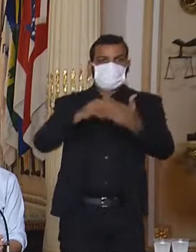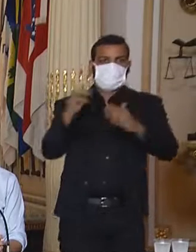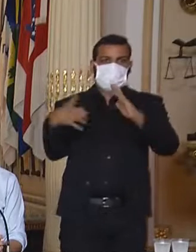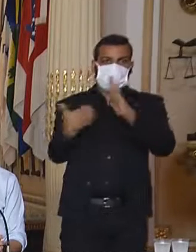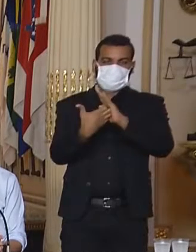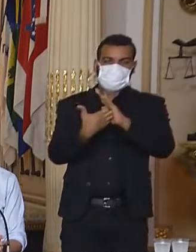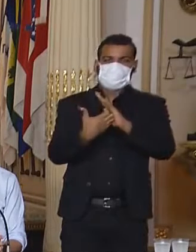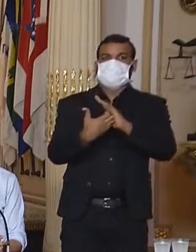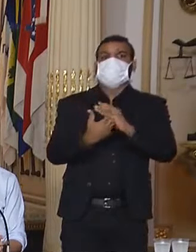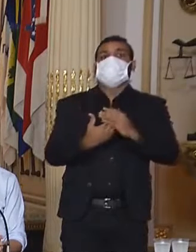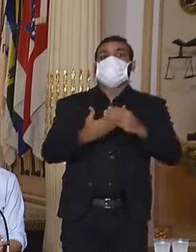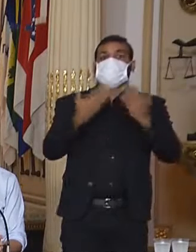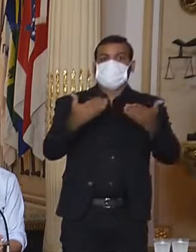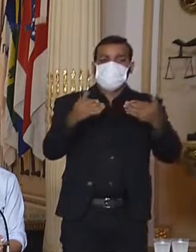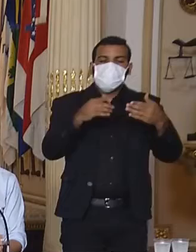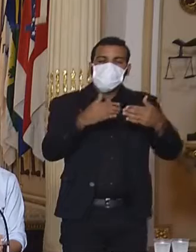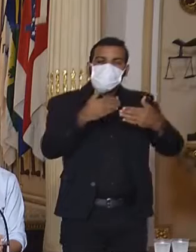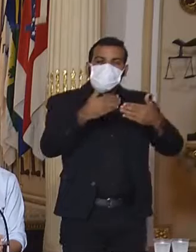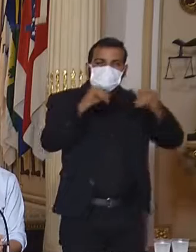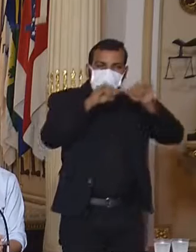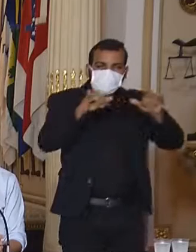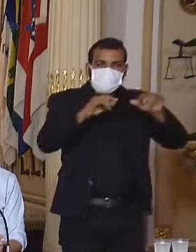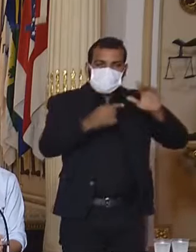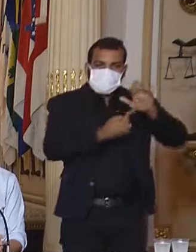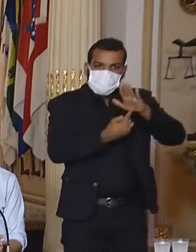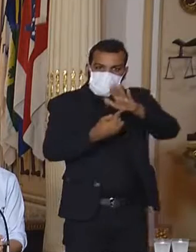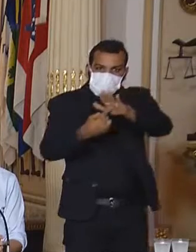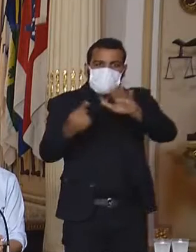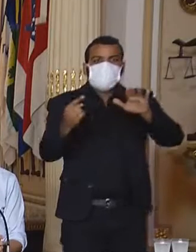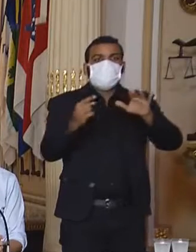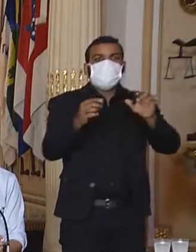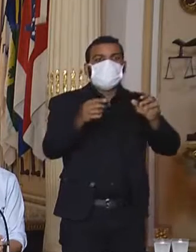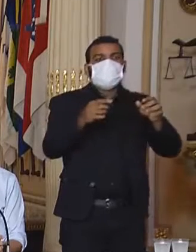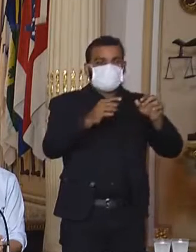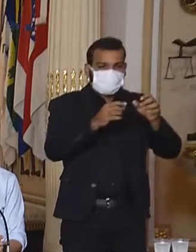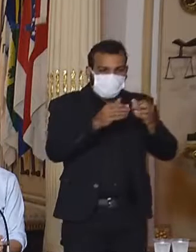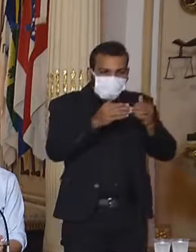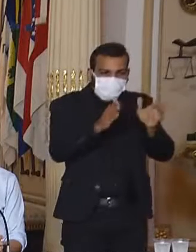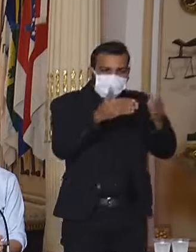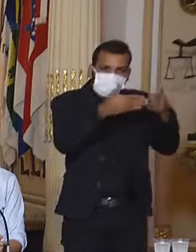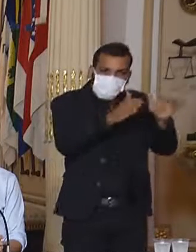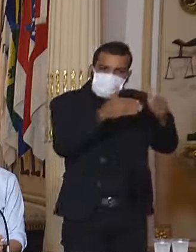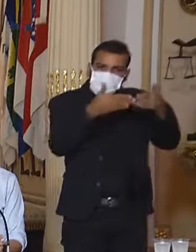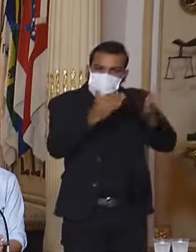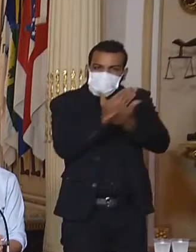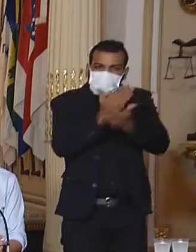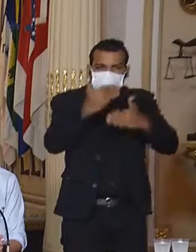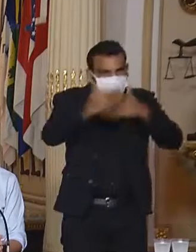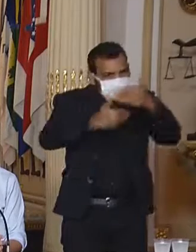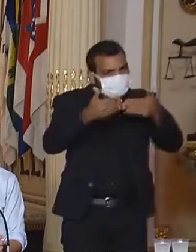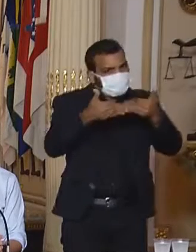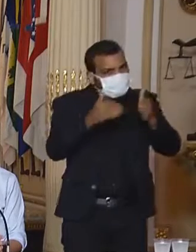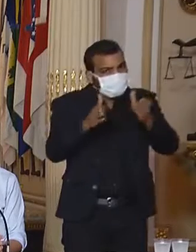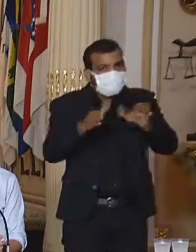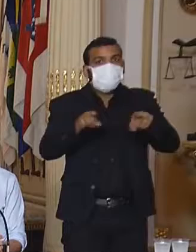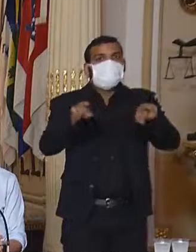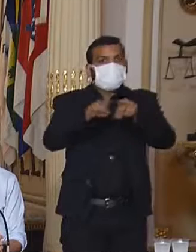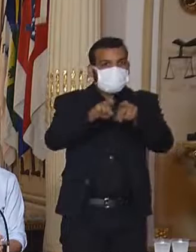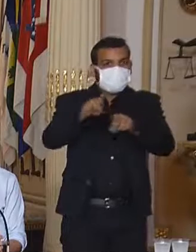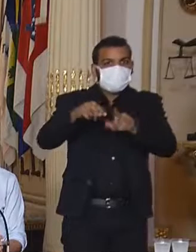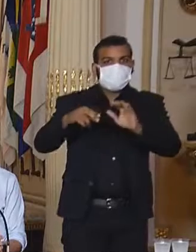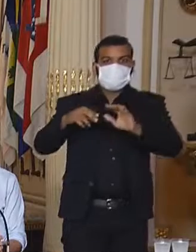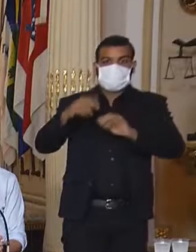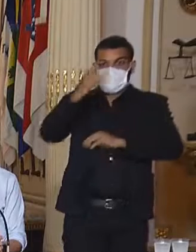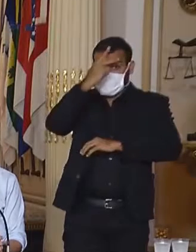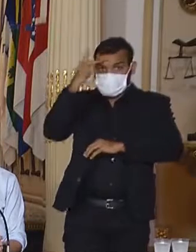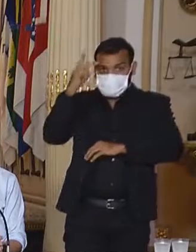abrindo a situação do comércio e o retorno às atividades econômicas, é natural que isso também vá ampliando a quantidade de pessoas